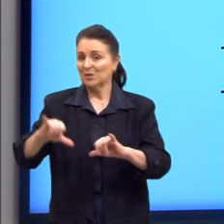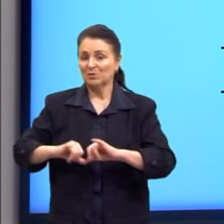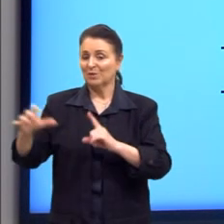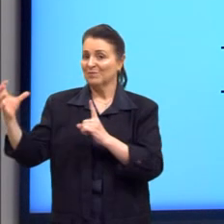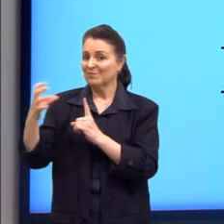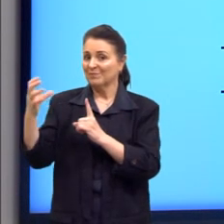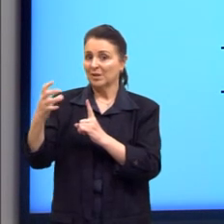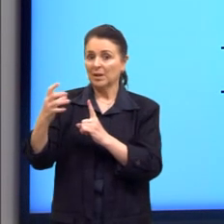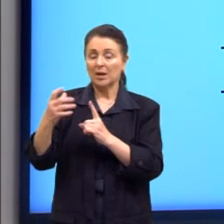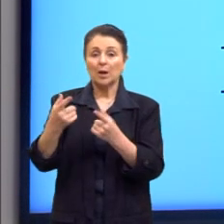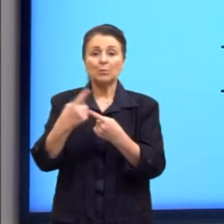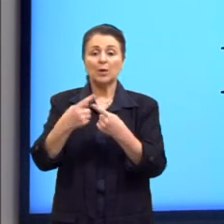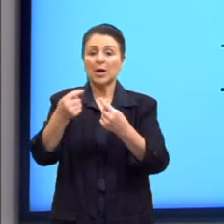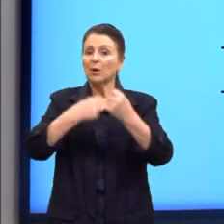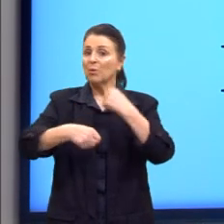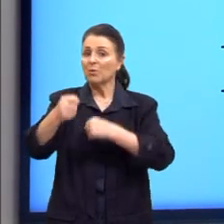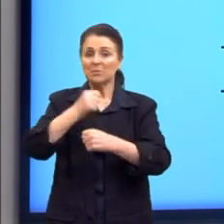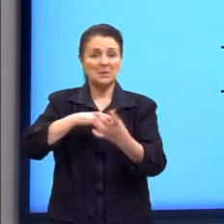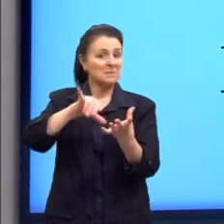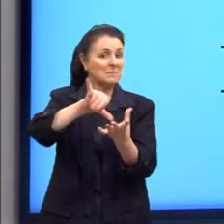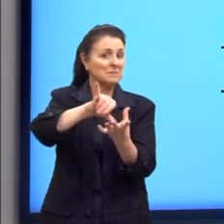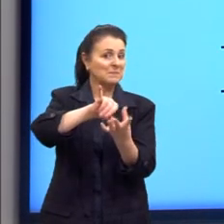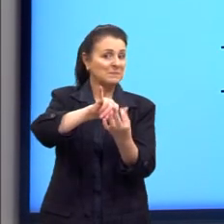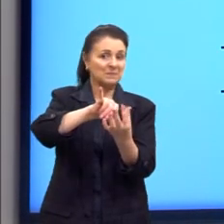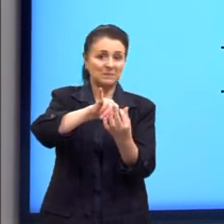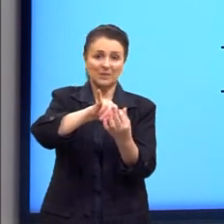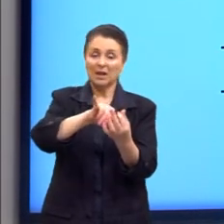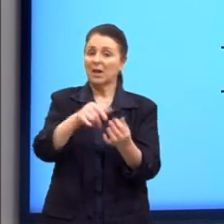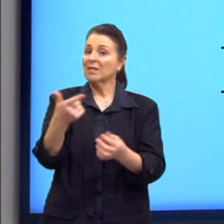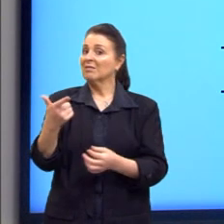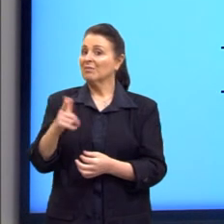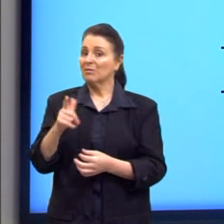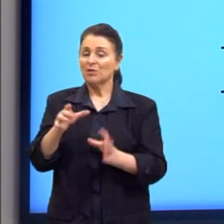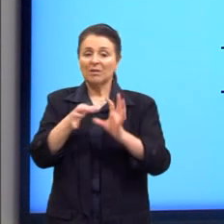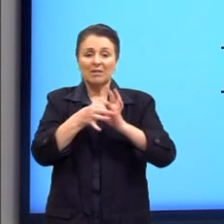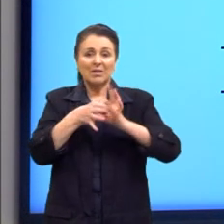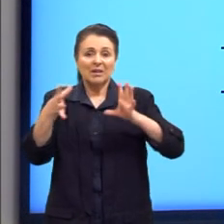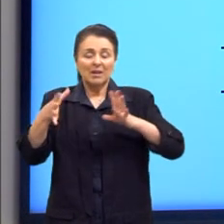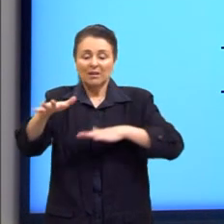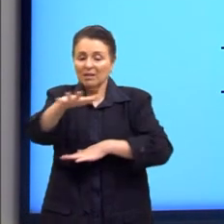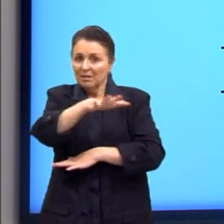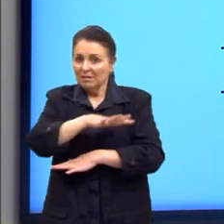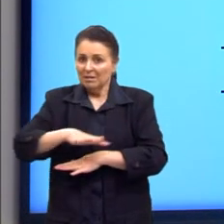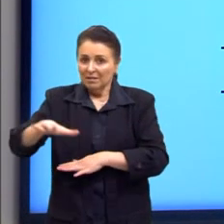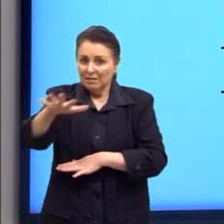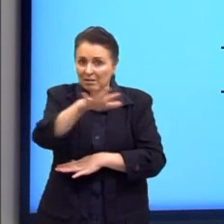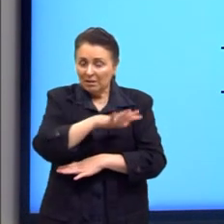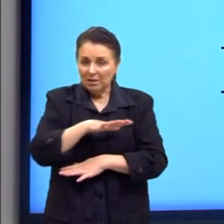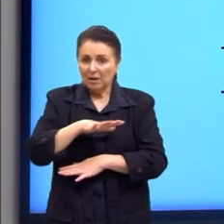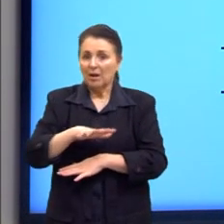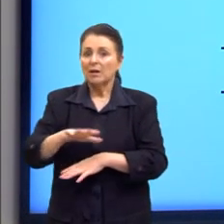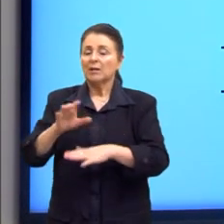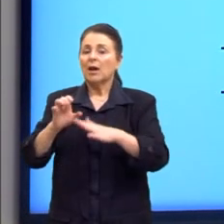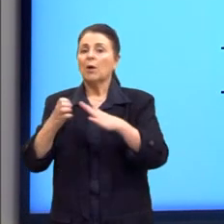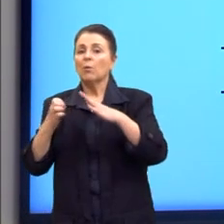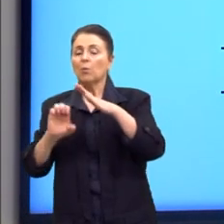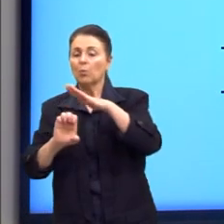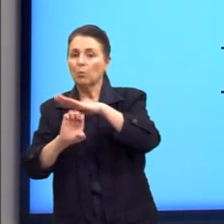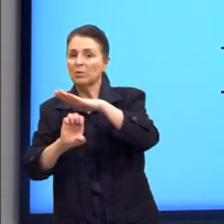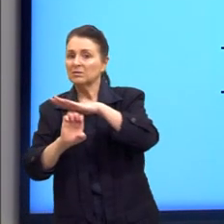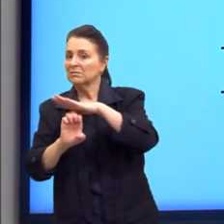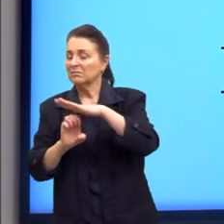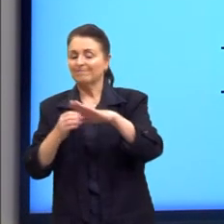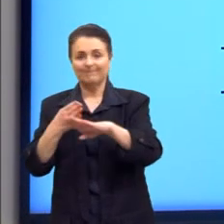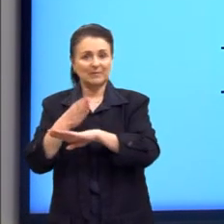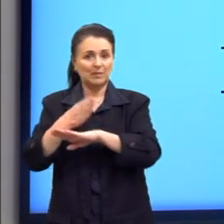capitalista e, ao contrário desse liberalismo econômico, de deixar a economia acontecer sem muita intervenção estatal, na